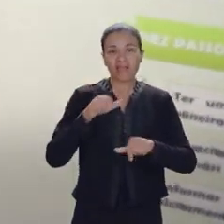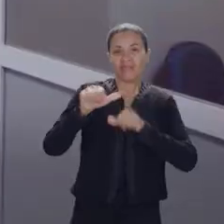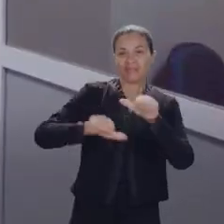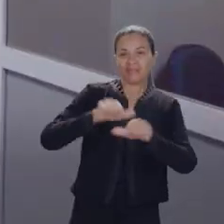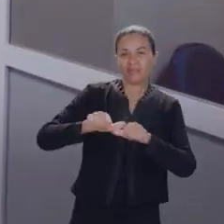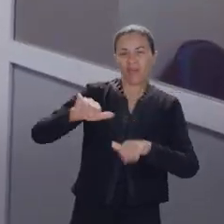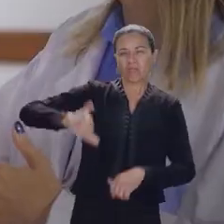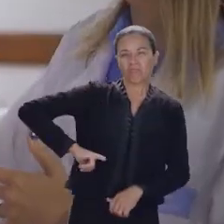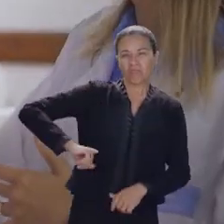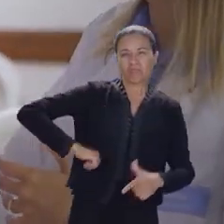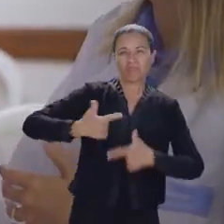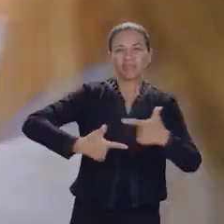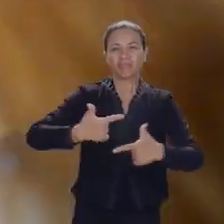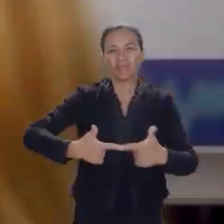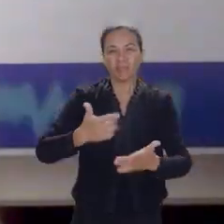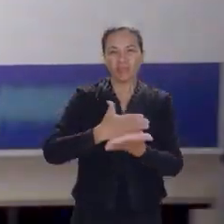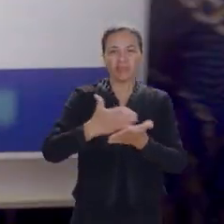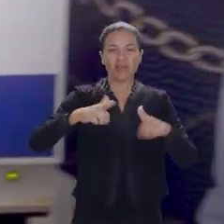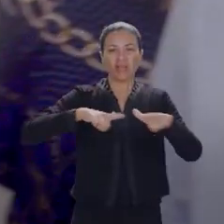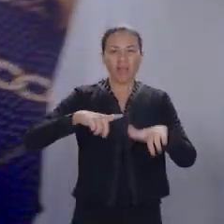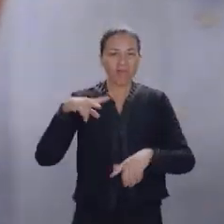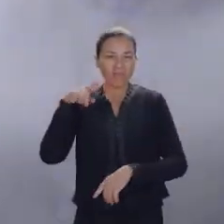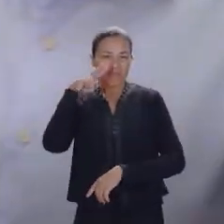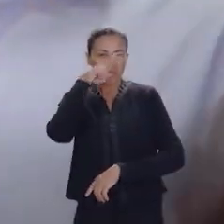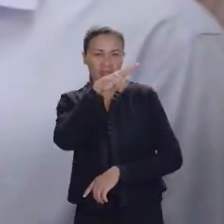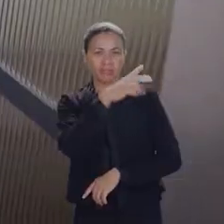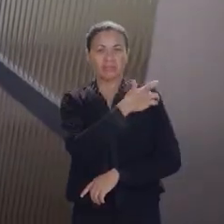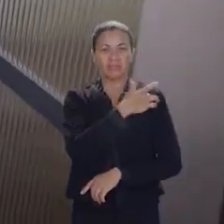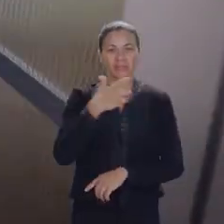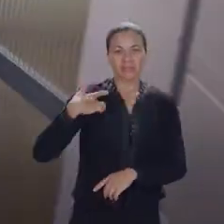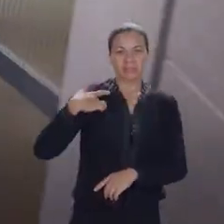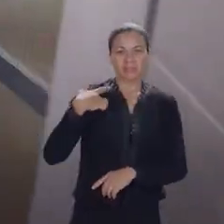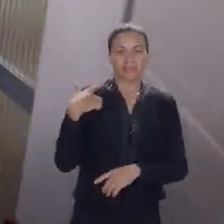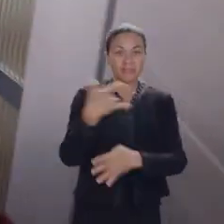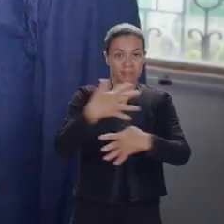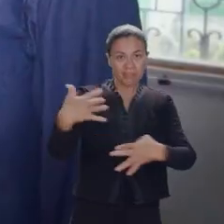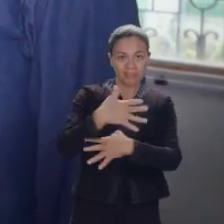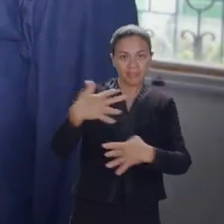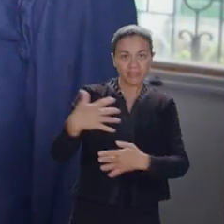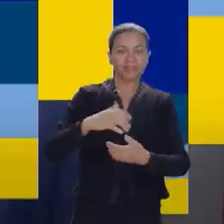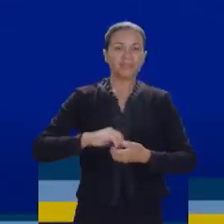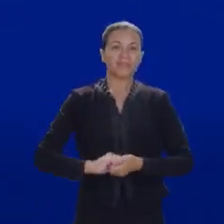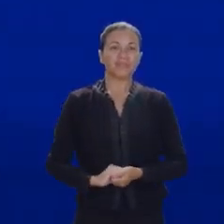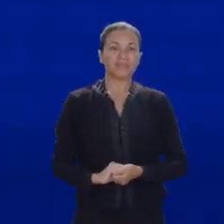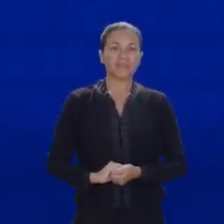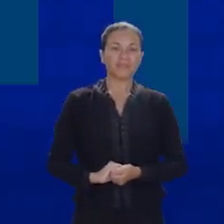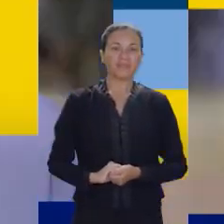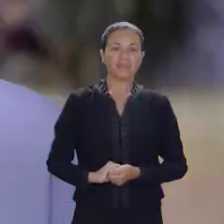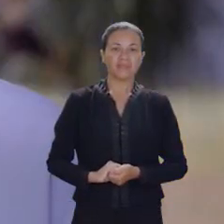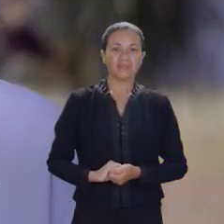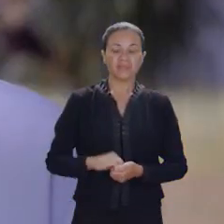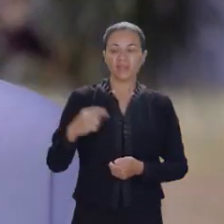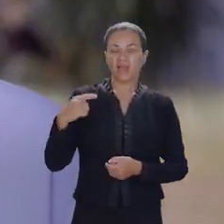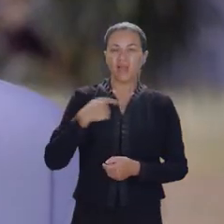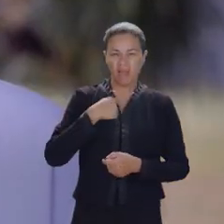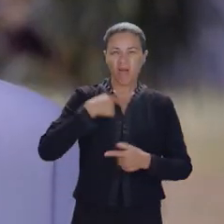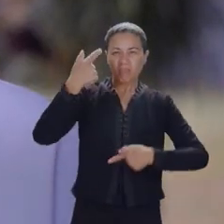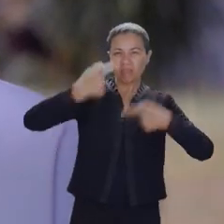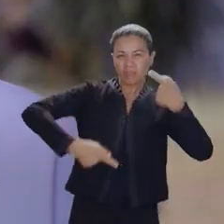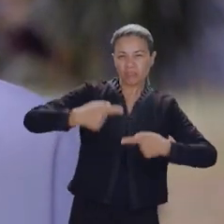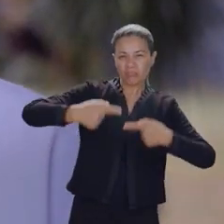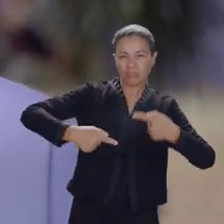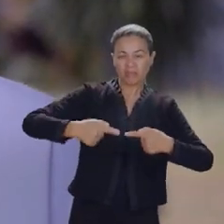Mas ele transformou a dor em luta e passou a trabalhar fortemente pela saúde na nossa cidade. Eu